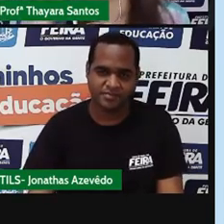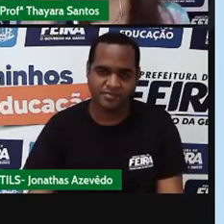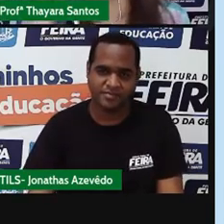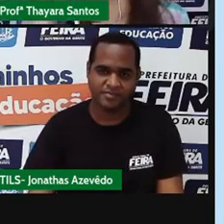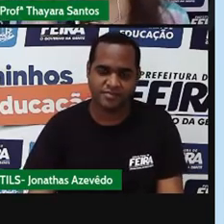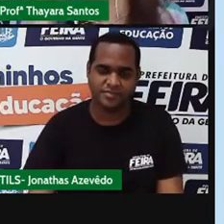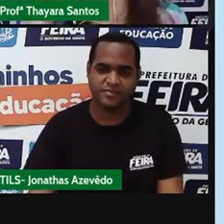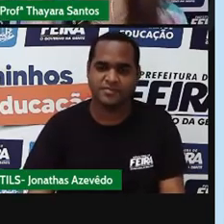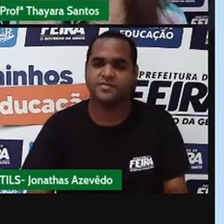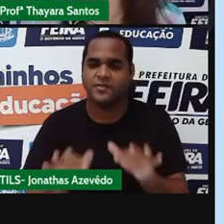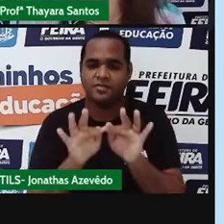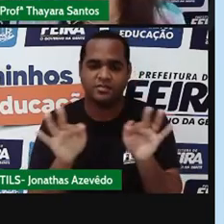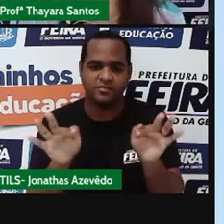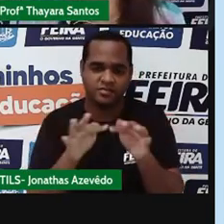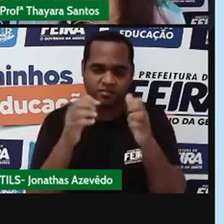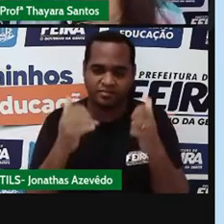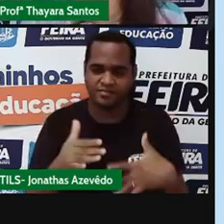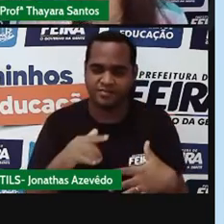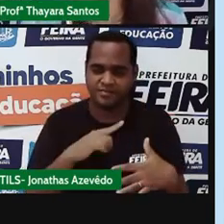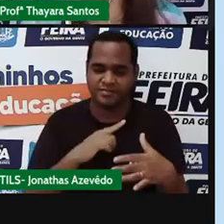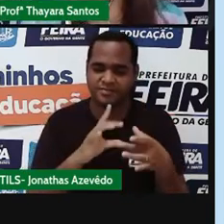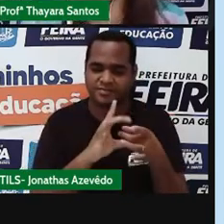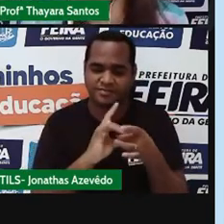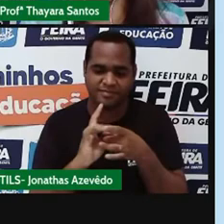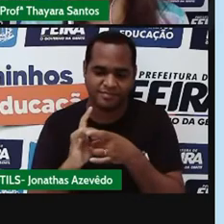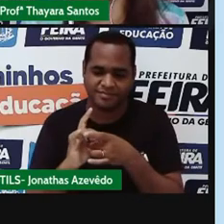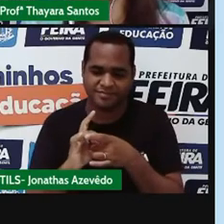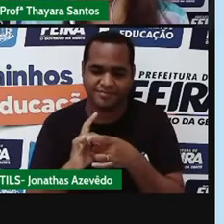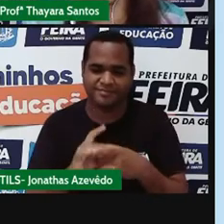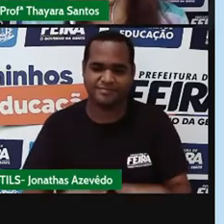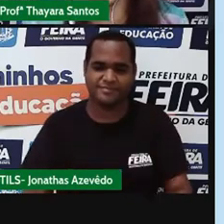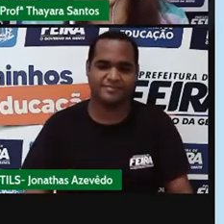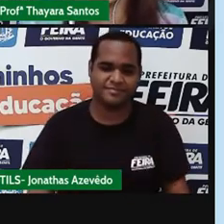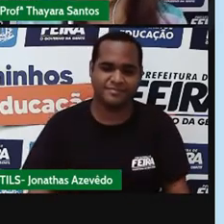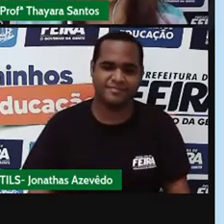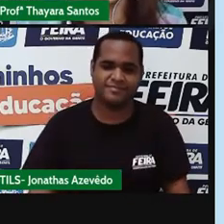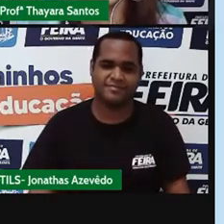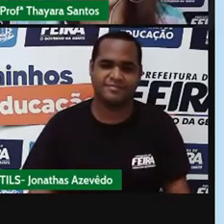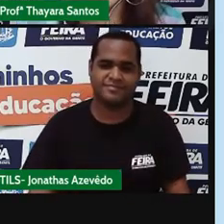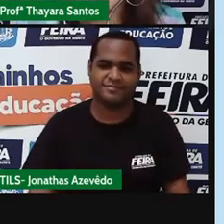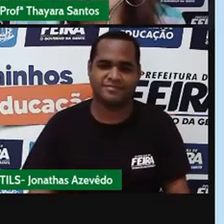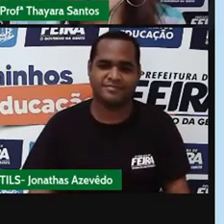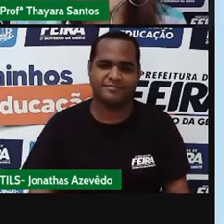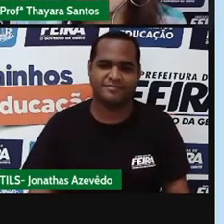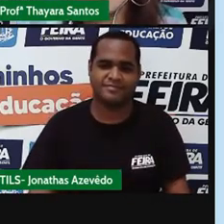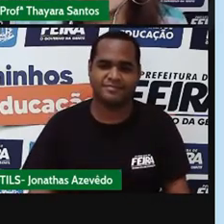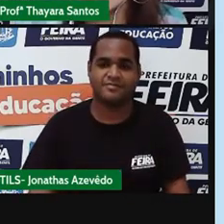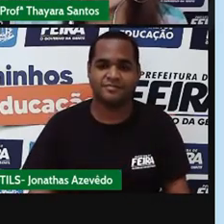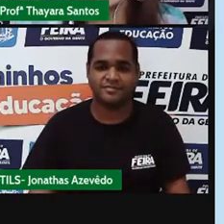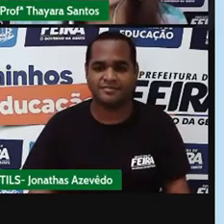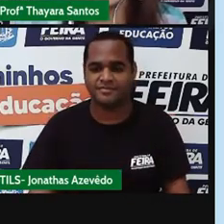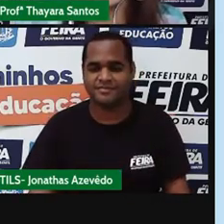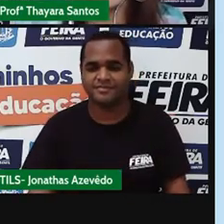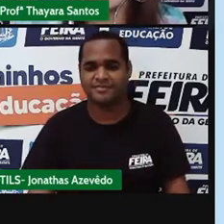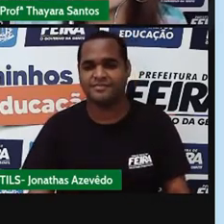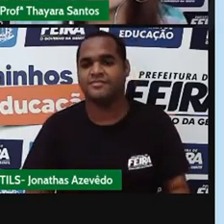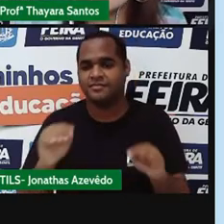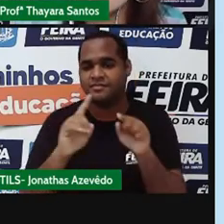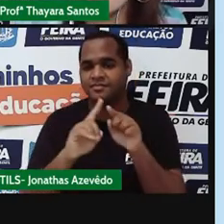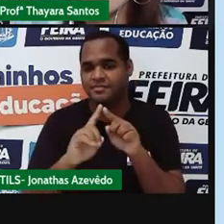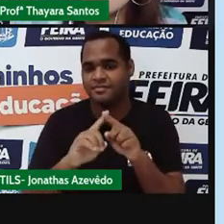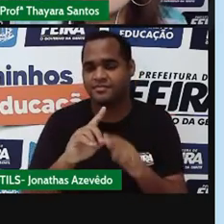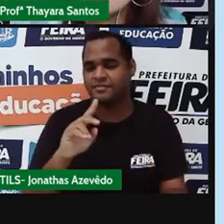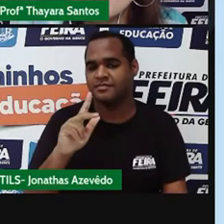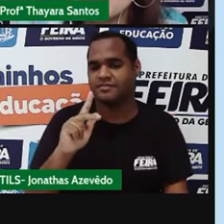substância simples ou uma substância composta? Vamos ver quantos elementos diferentes tem. Eu tenho o hidrogênio,